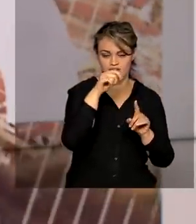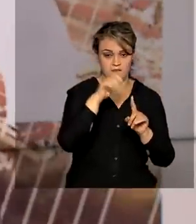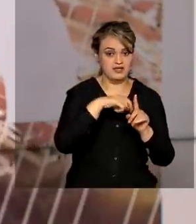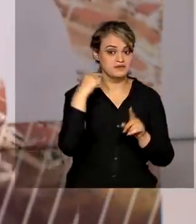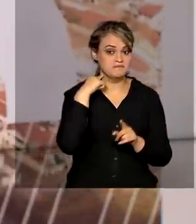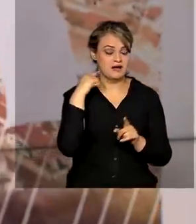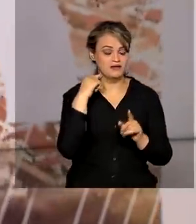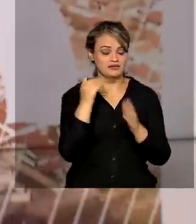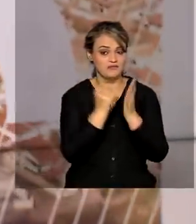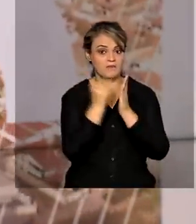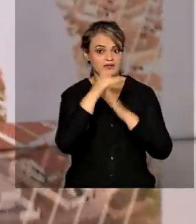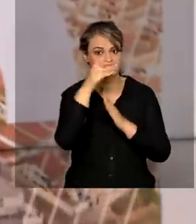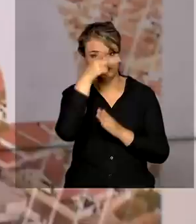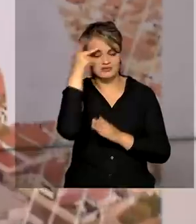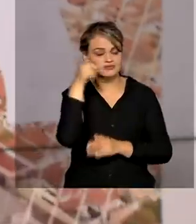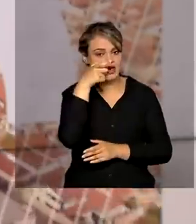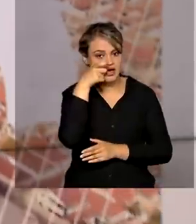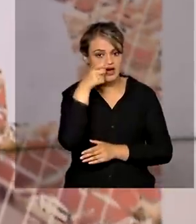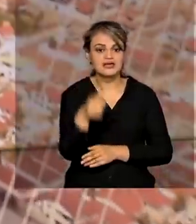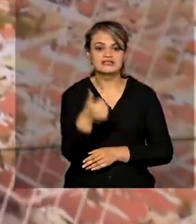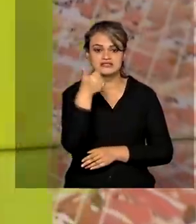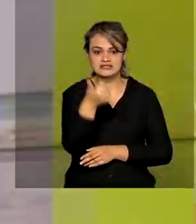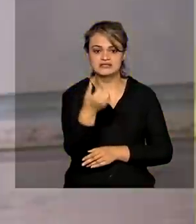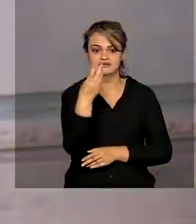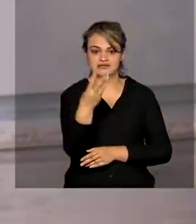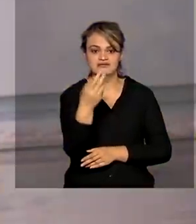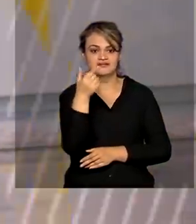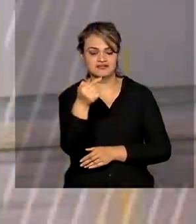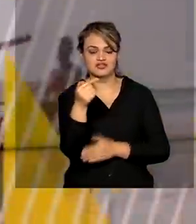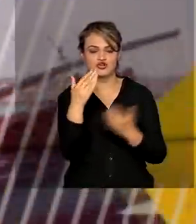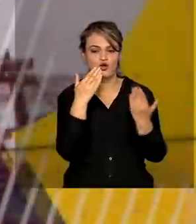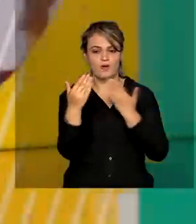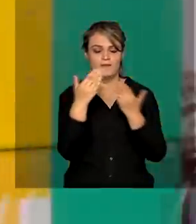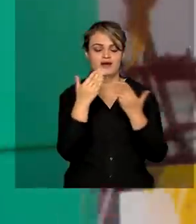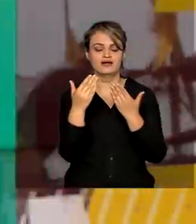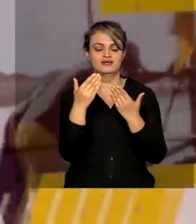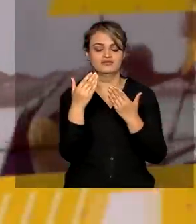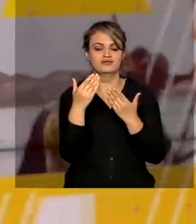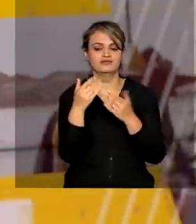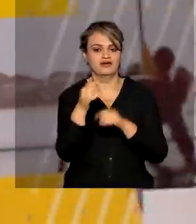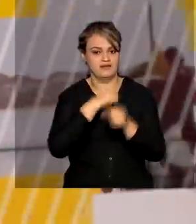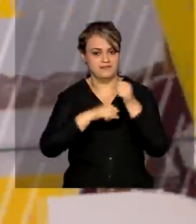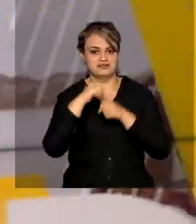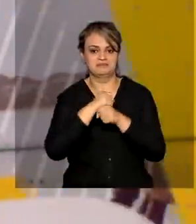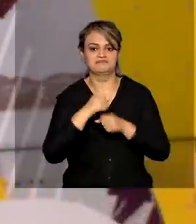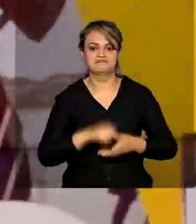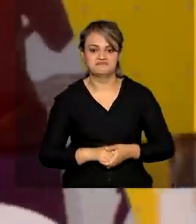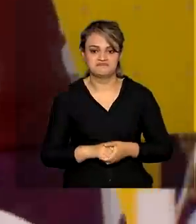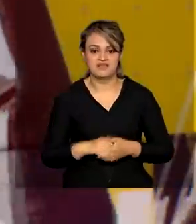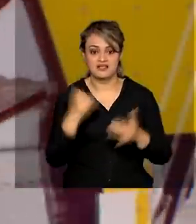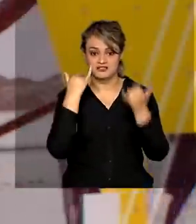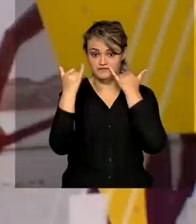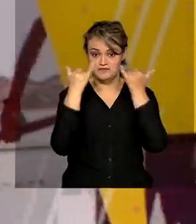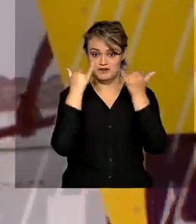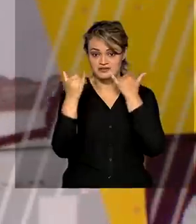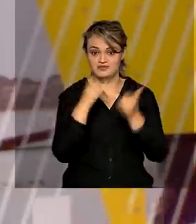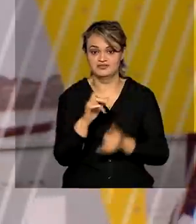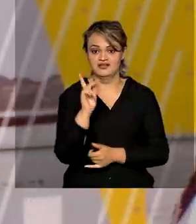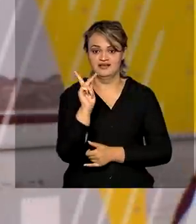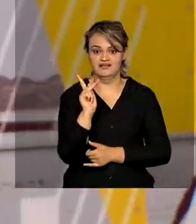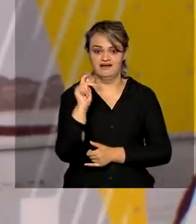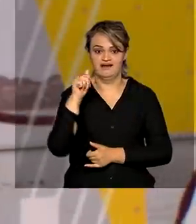aumento de audiência de 137% em comparação ao mesmo período de 2020. Os dados são da